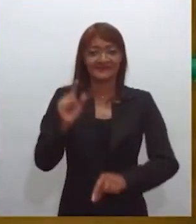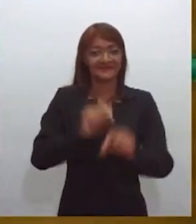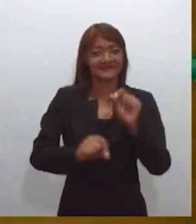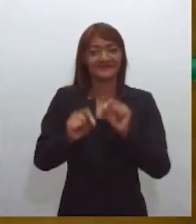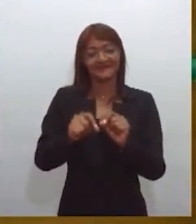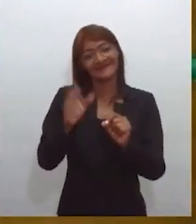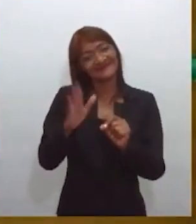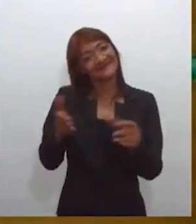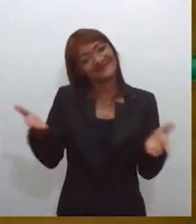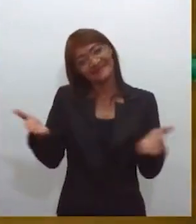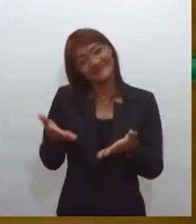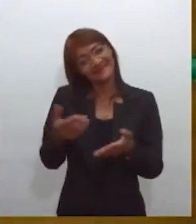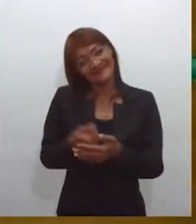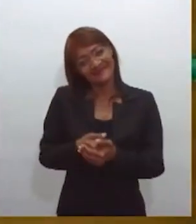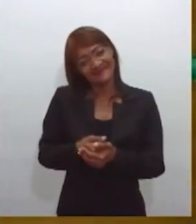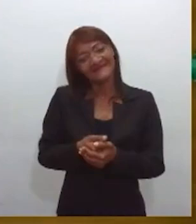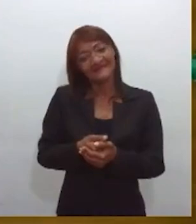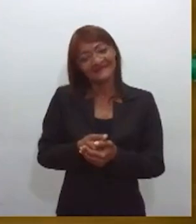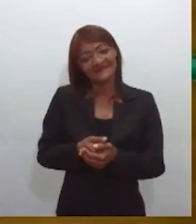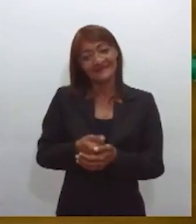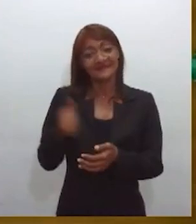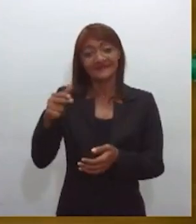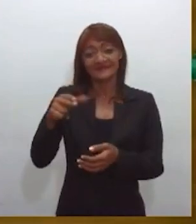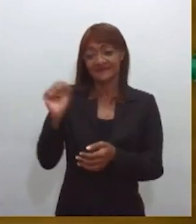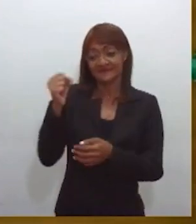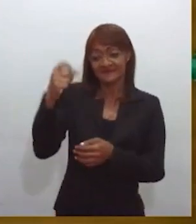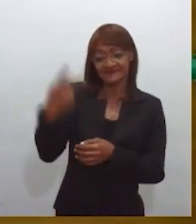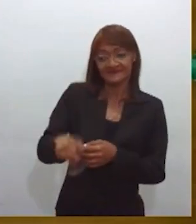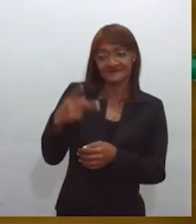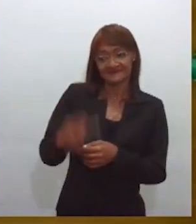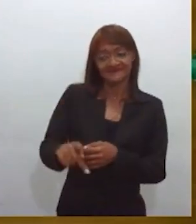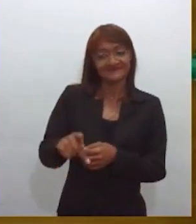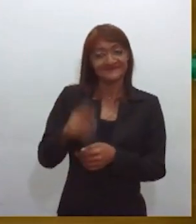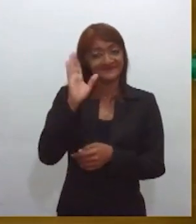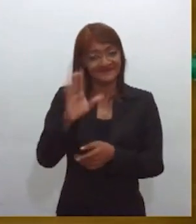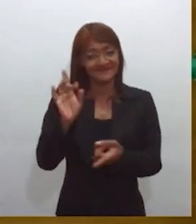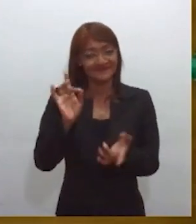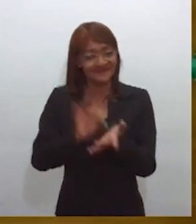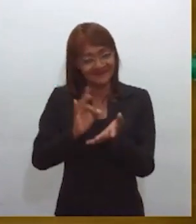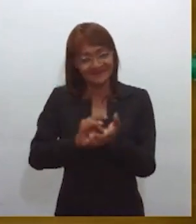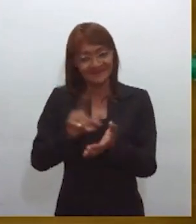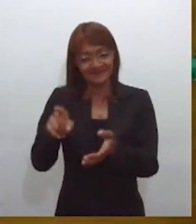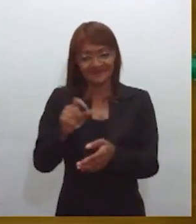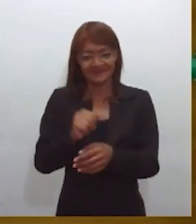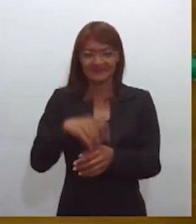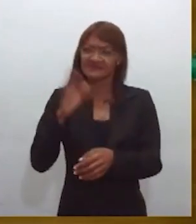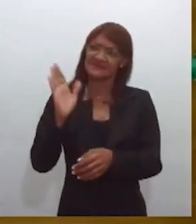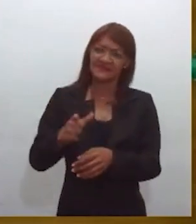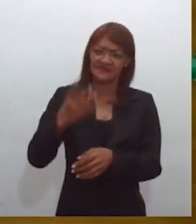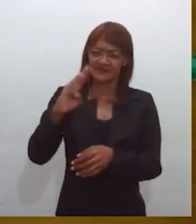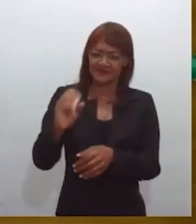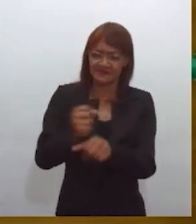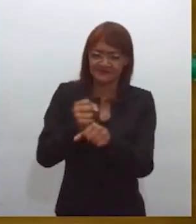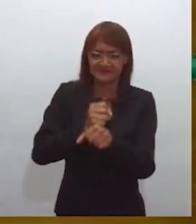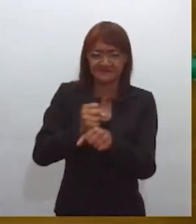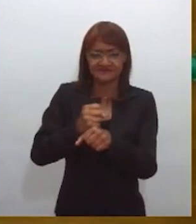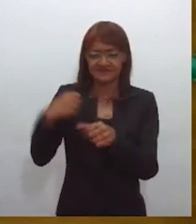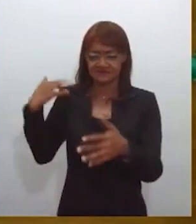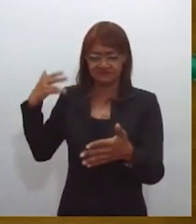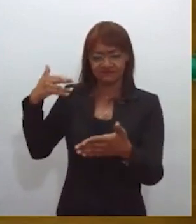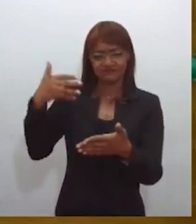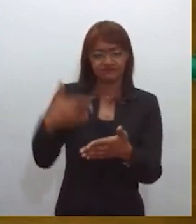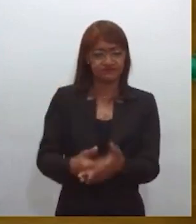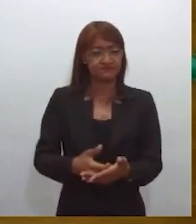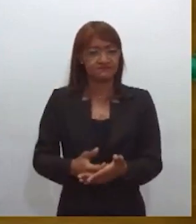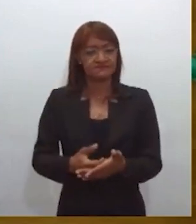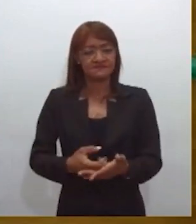recebeu o título de cidadão sergipano. Lito já mora em Sergipe há cerca de 40 anos. Veio para cá apaixonado por uma mulher,